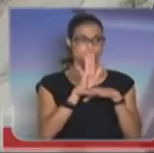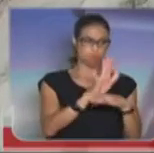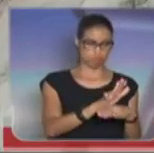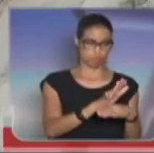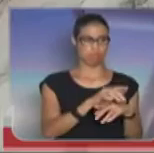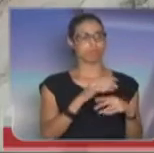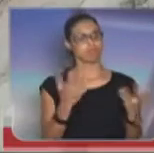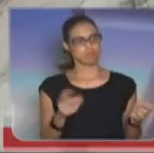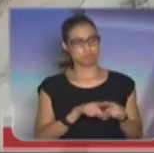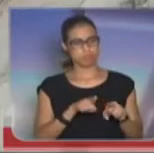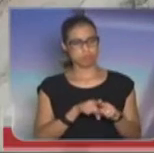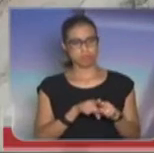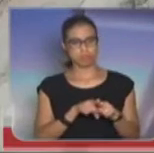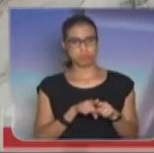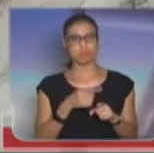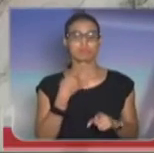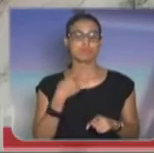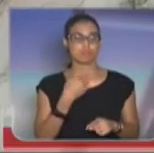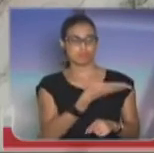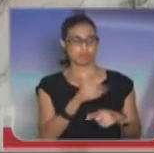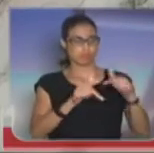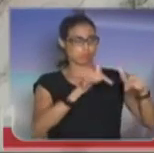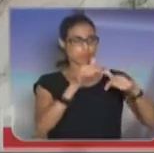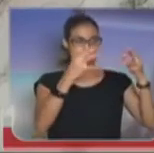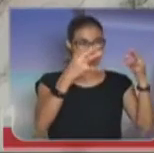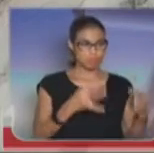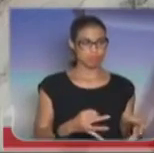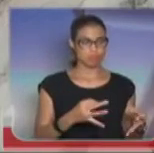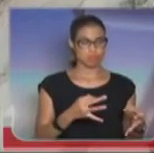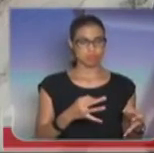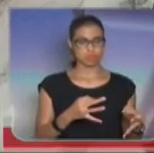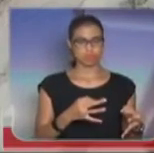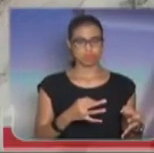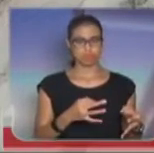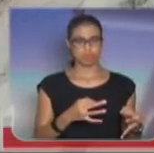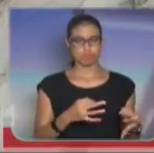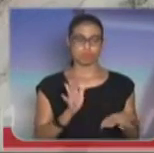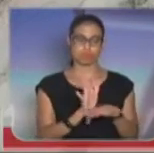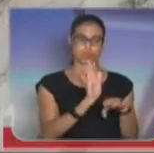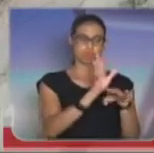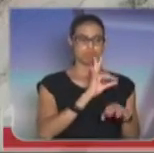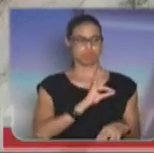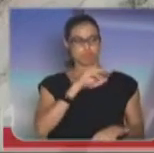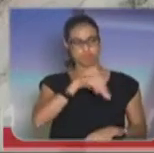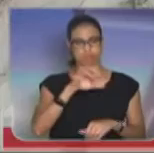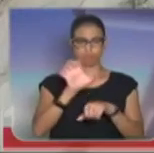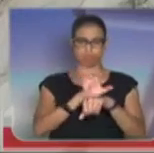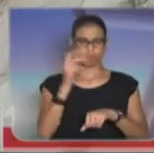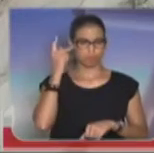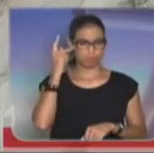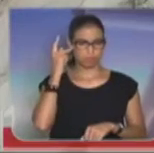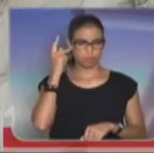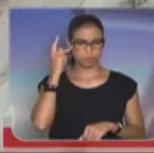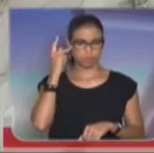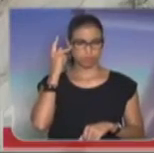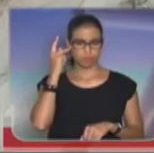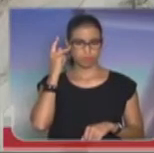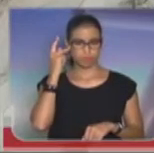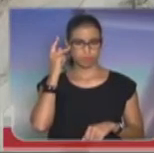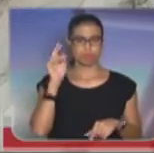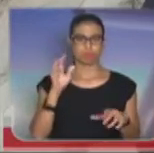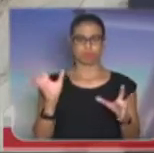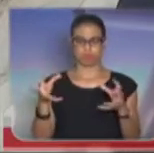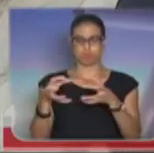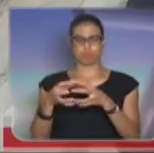trabalhar de uma maneira efetiva e eficaz pela Polícia Militar do Estado de São Paulo, pela tropa